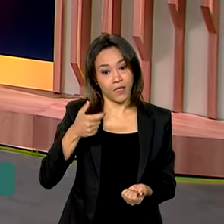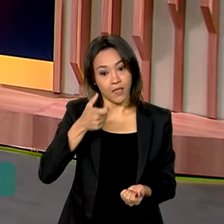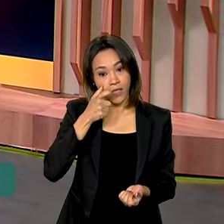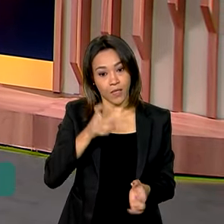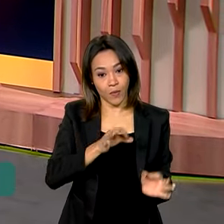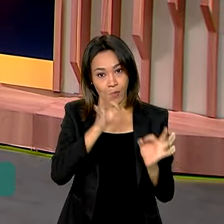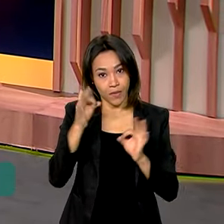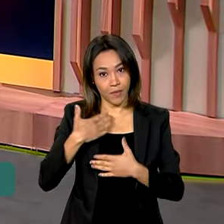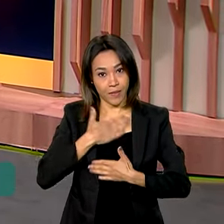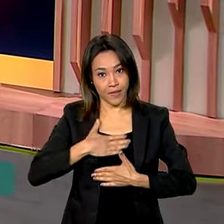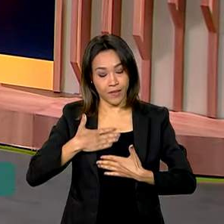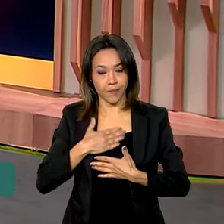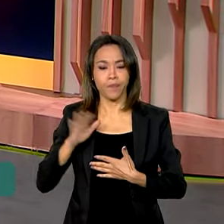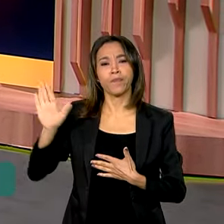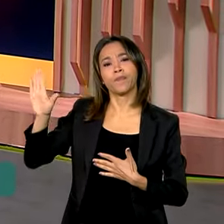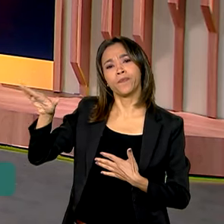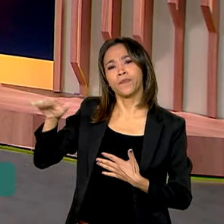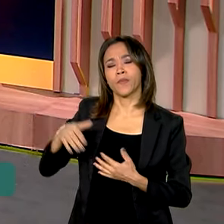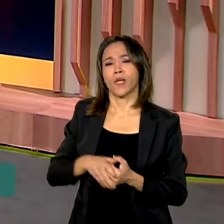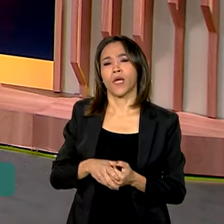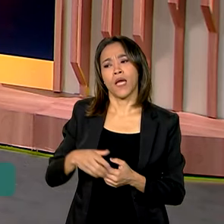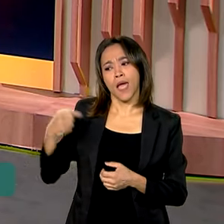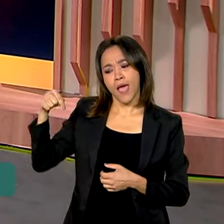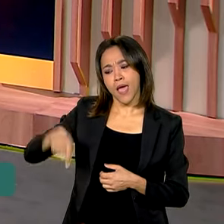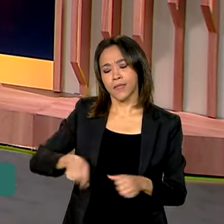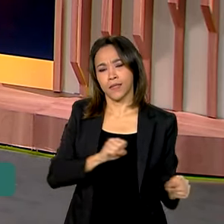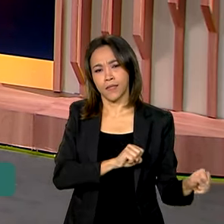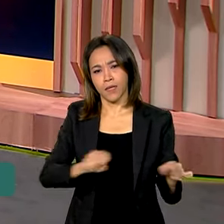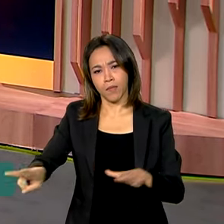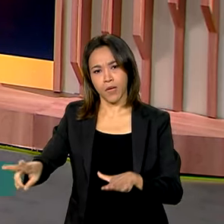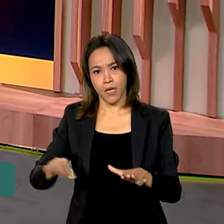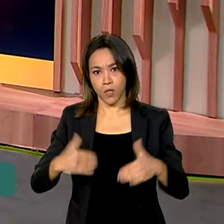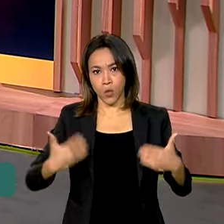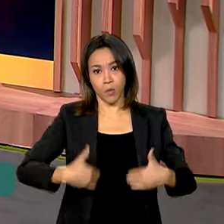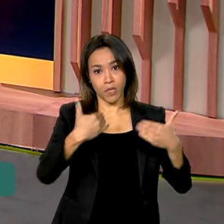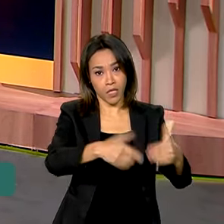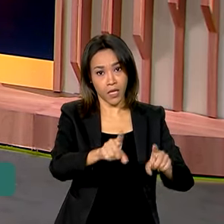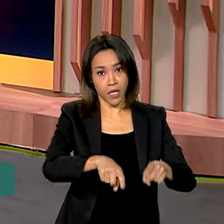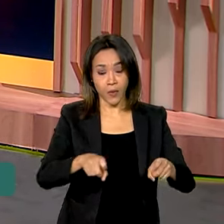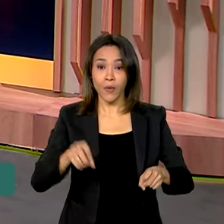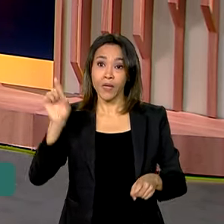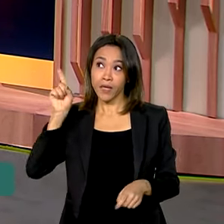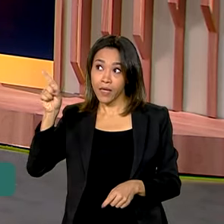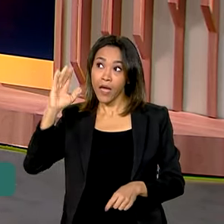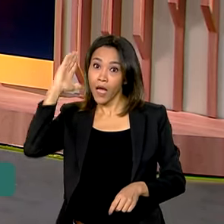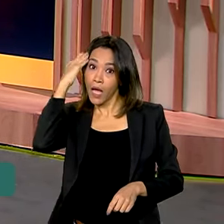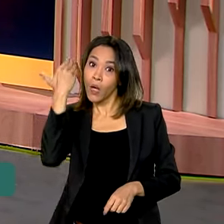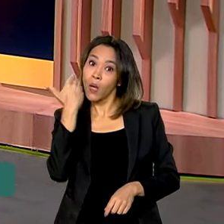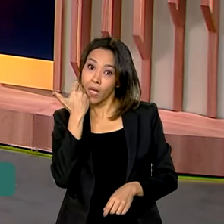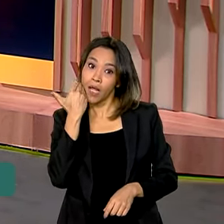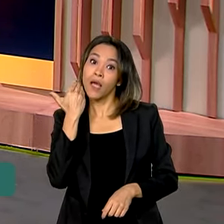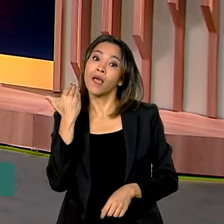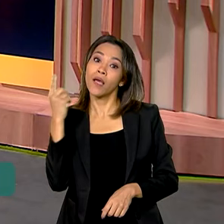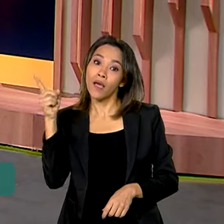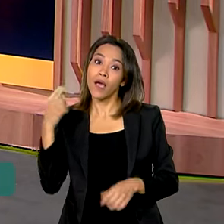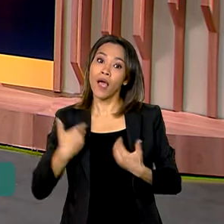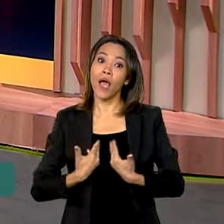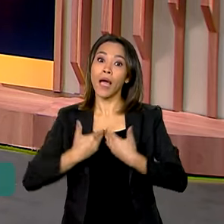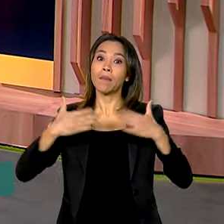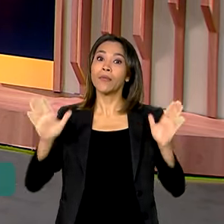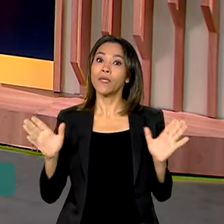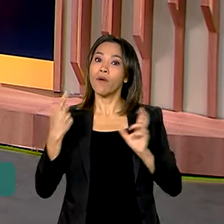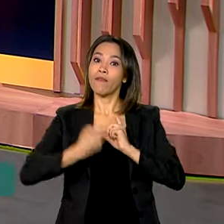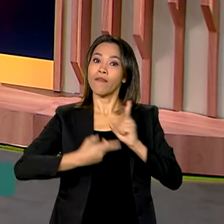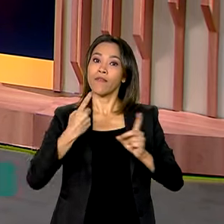Diretor, o Ministério anunciou esta semana que a Coreia do Sul abriu o mercado para a exportação de produtos à base de